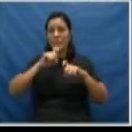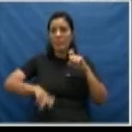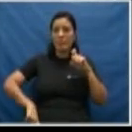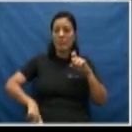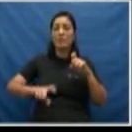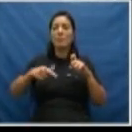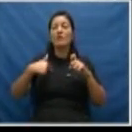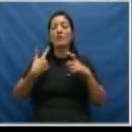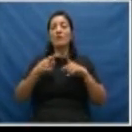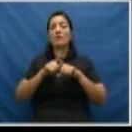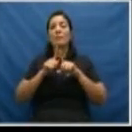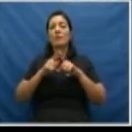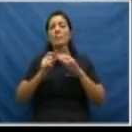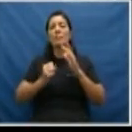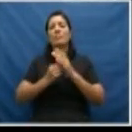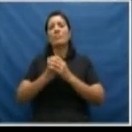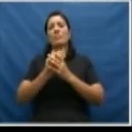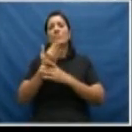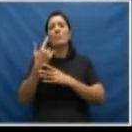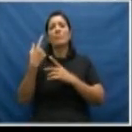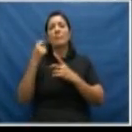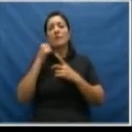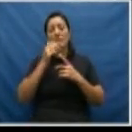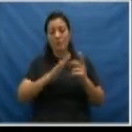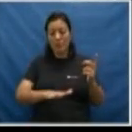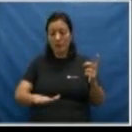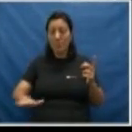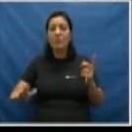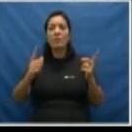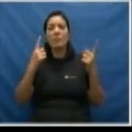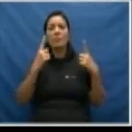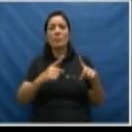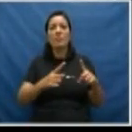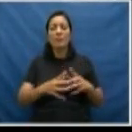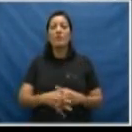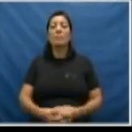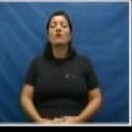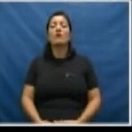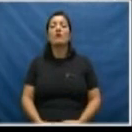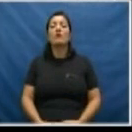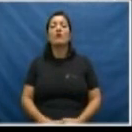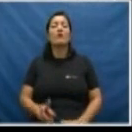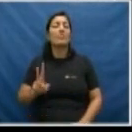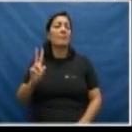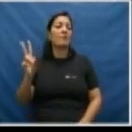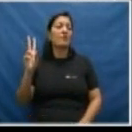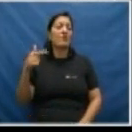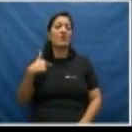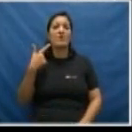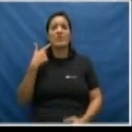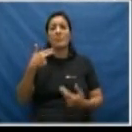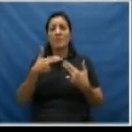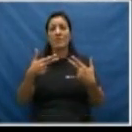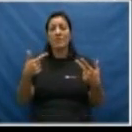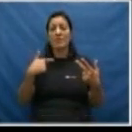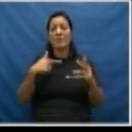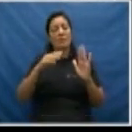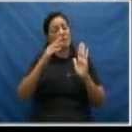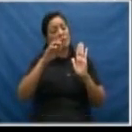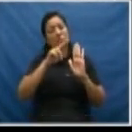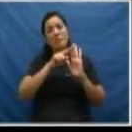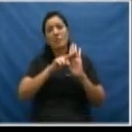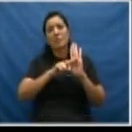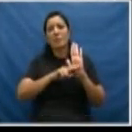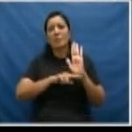acontece também, na maioria dos casos, contra meninas. A gente sempre achou, e todos os dados e as estatísticas